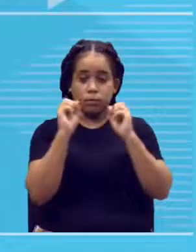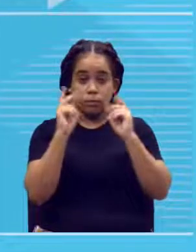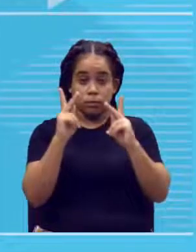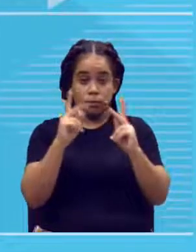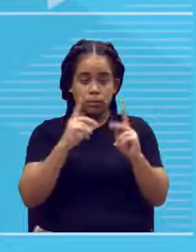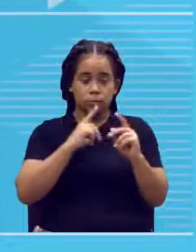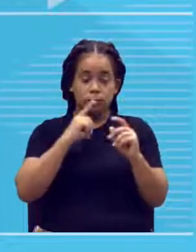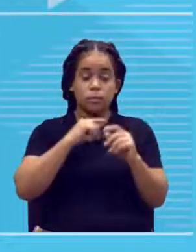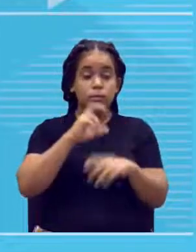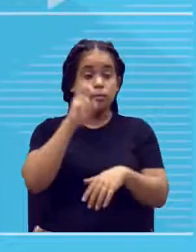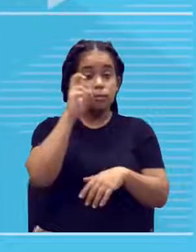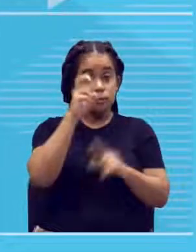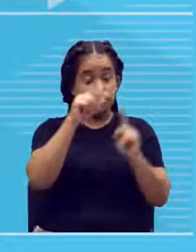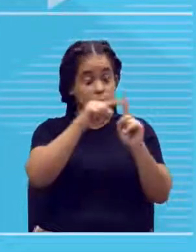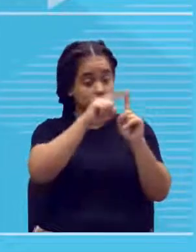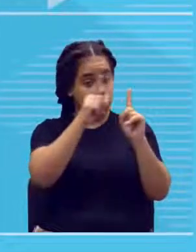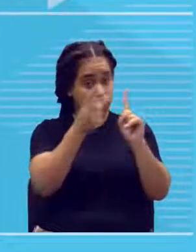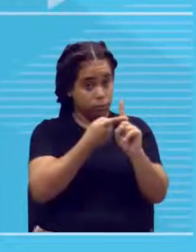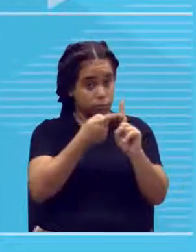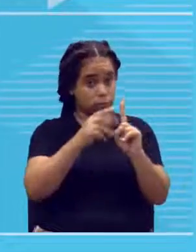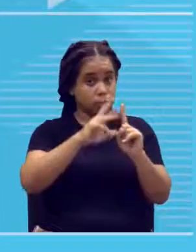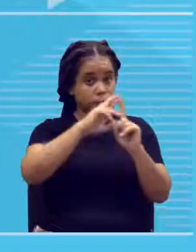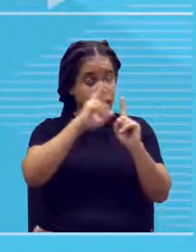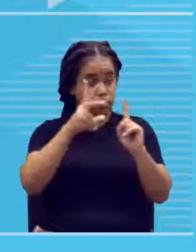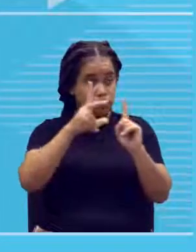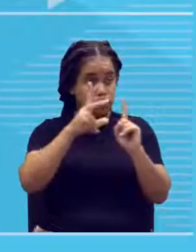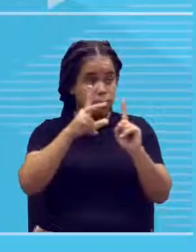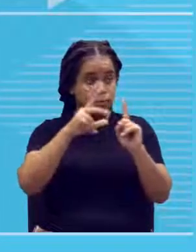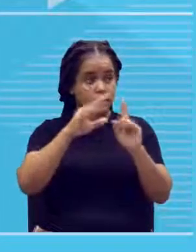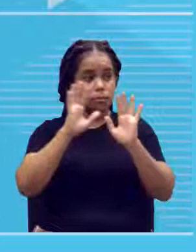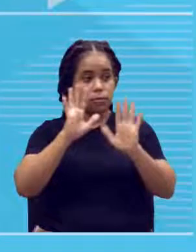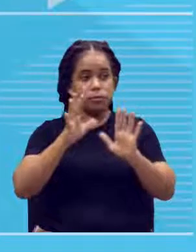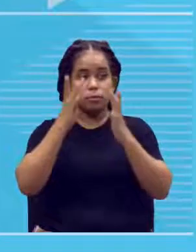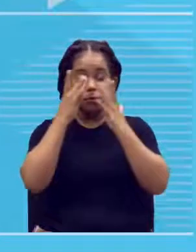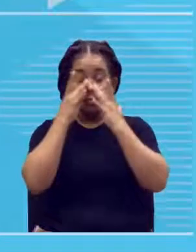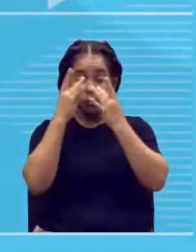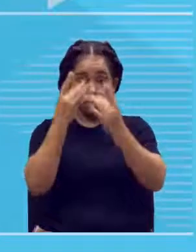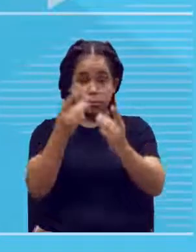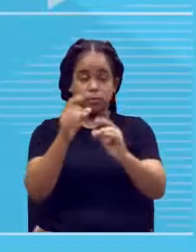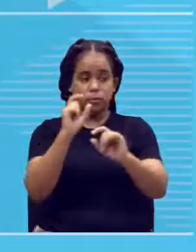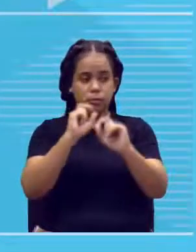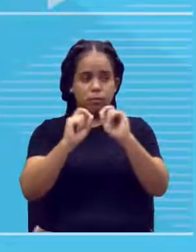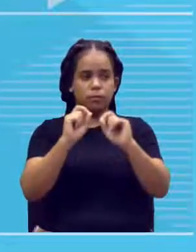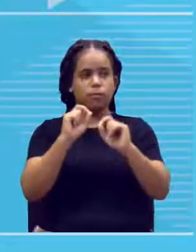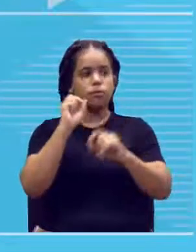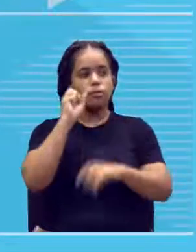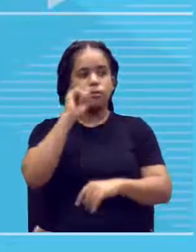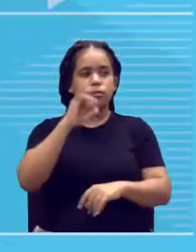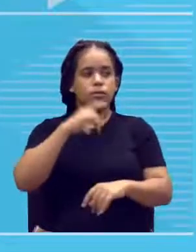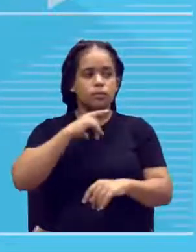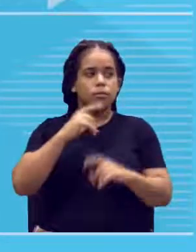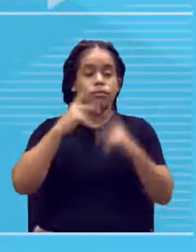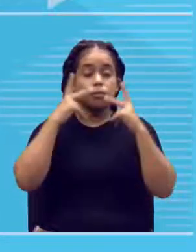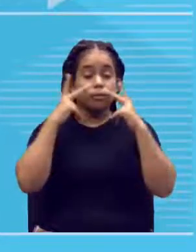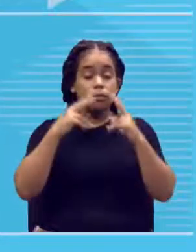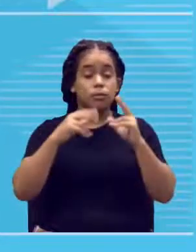cinco gestações diferentes. Atenção, se numa mesma